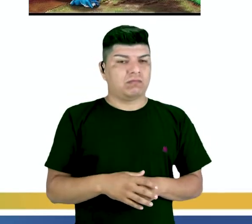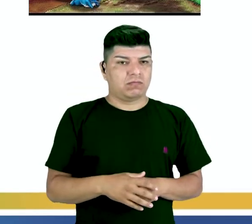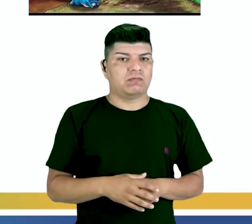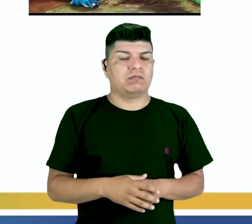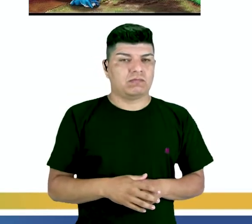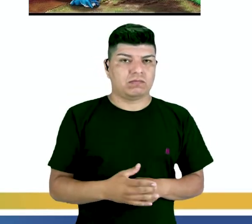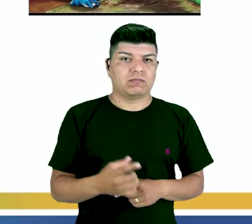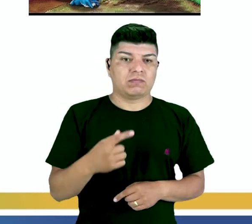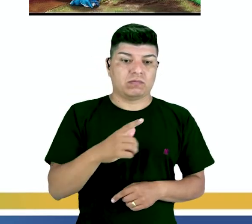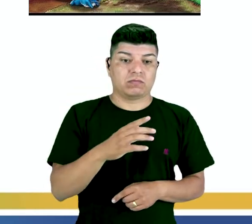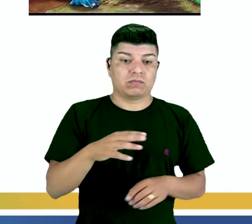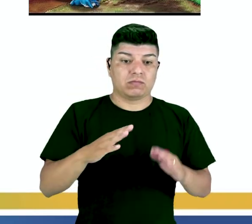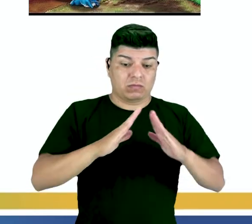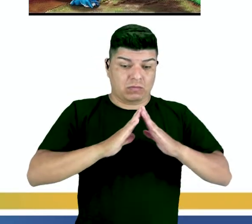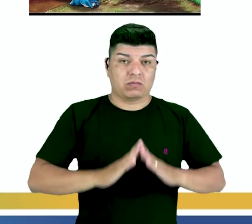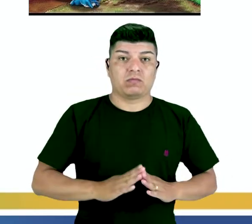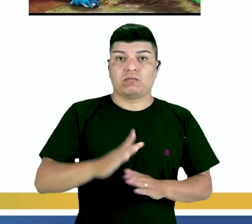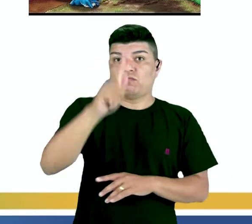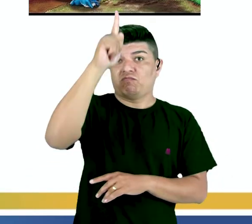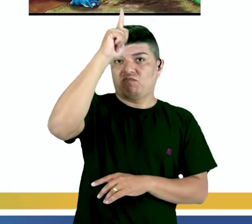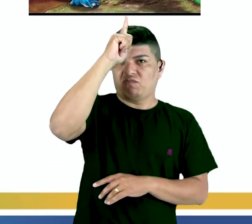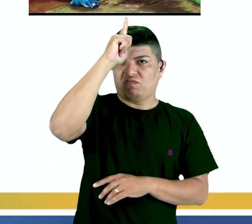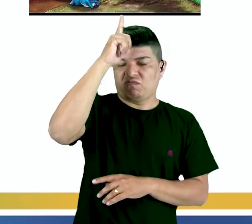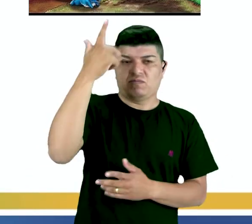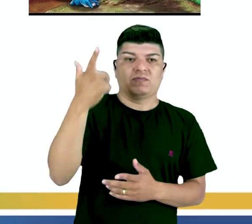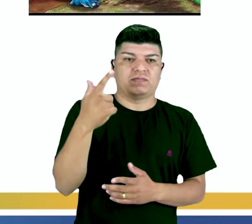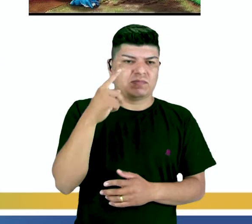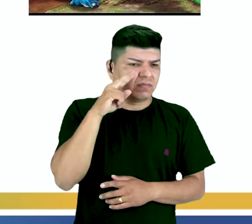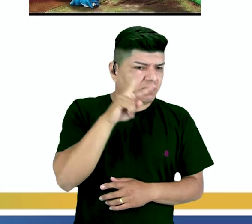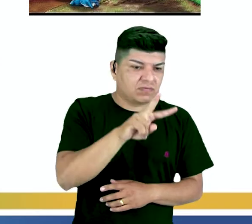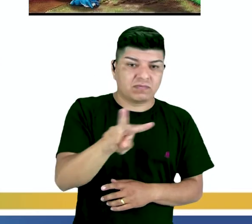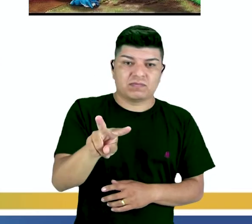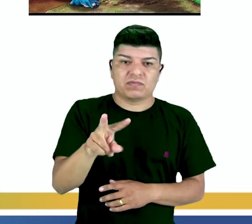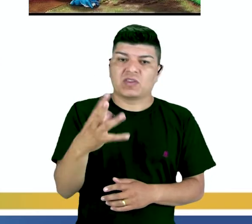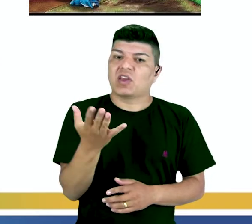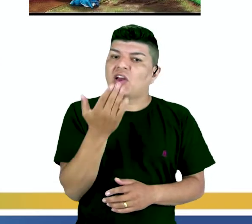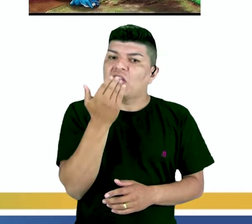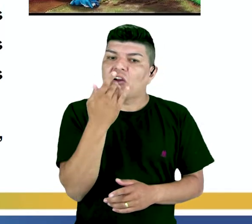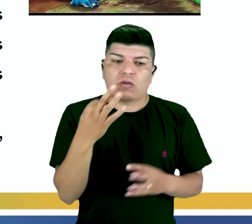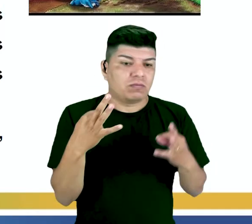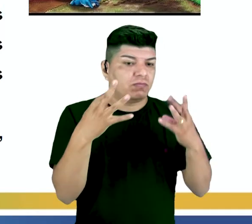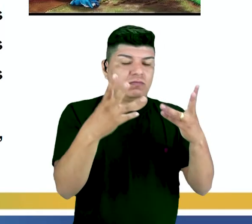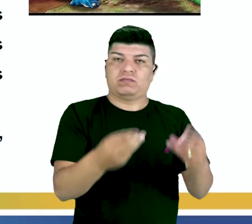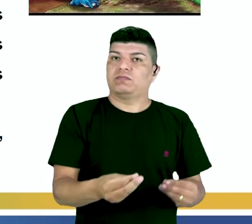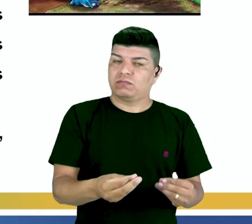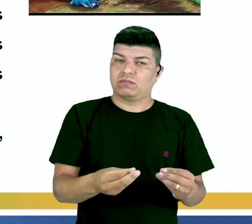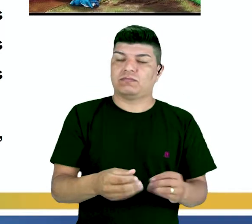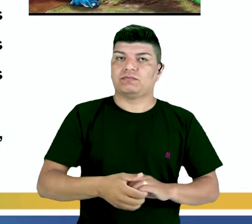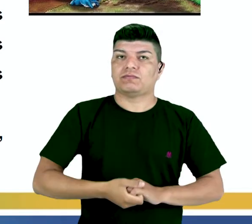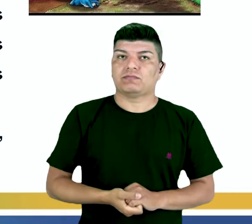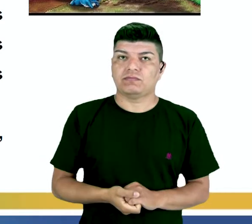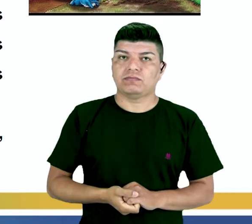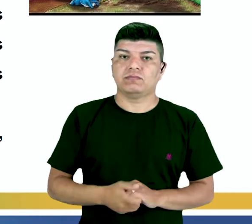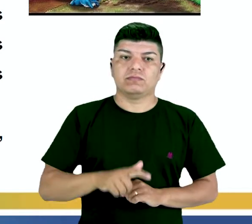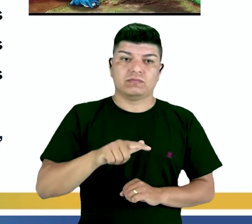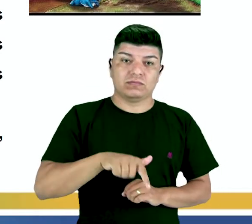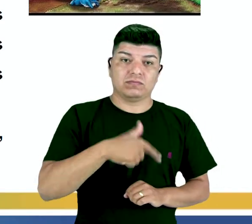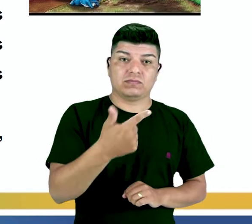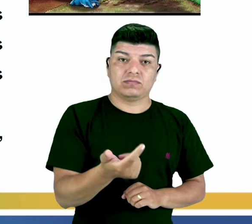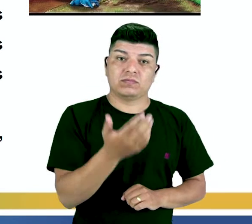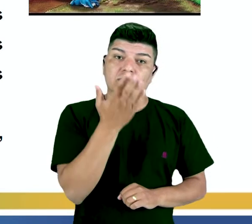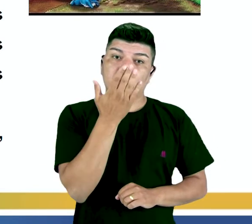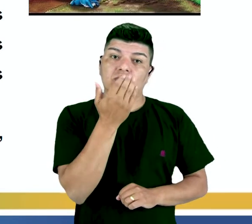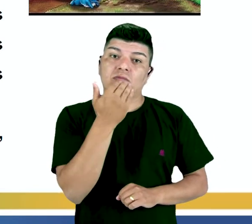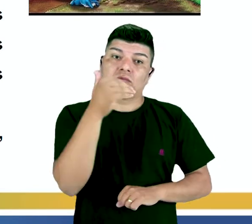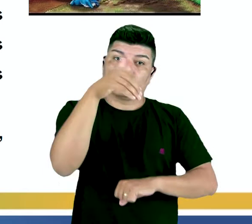Aqui mora um gigante feiticeiro. Se ele vê vocês, come todos num bocado. Depois do jantar,